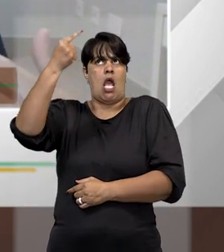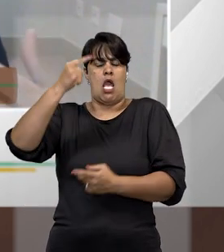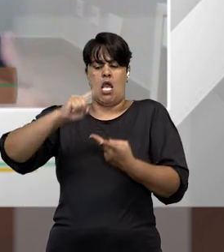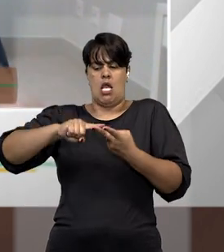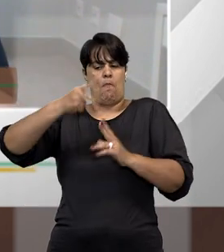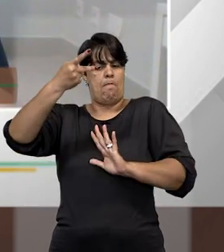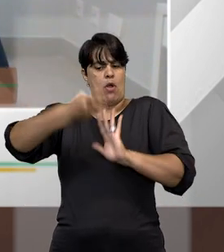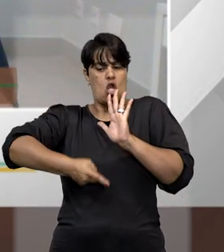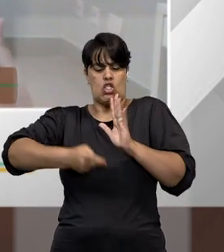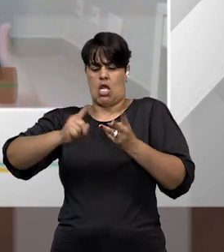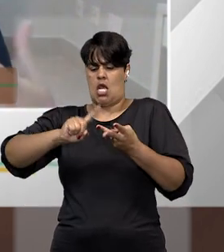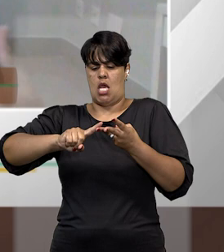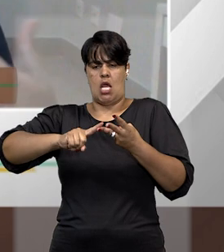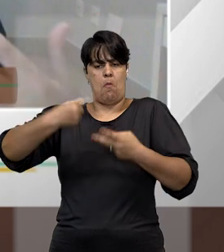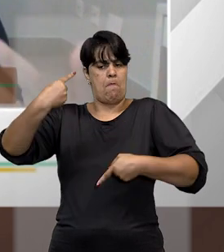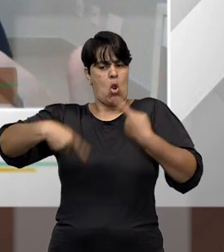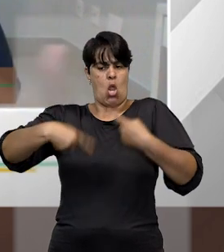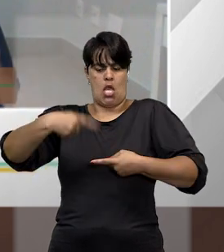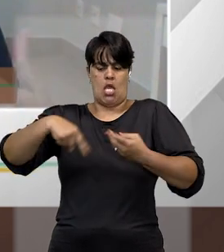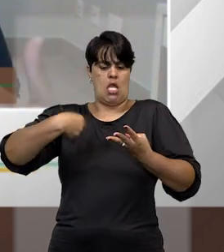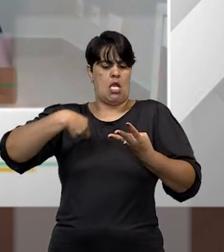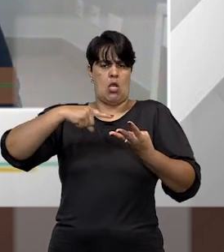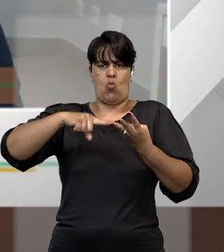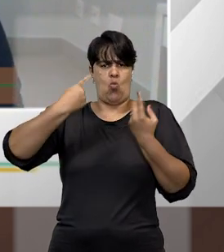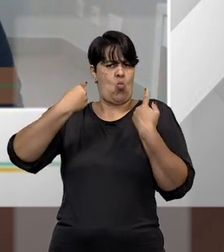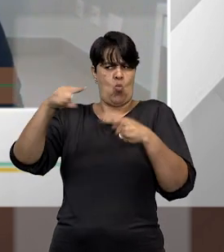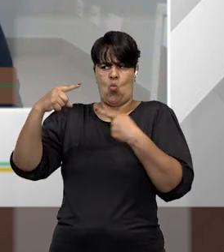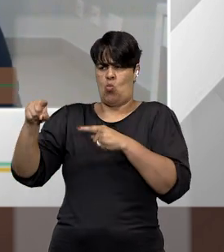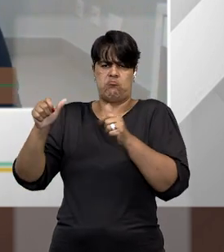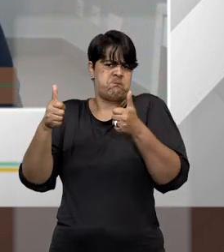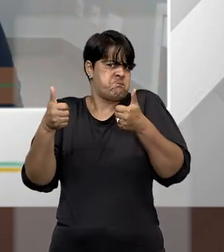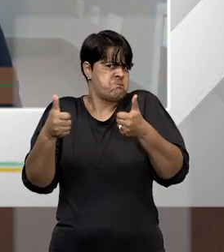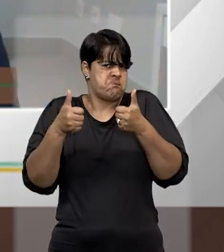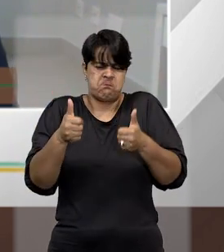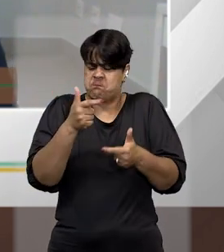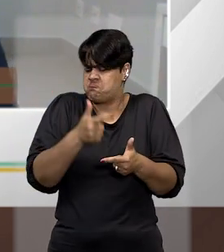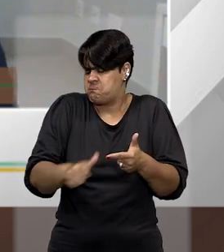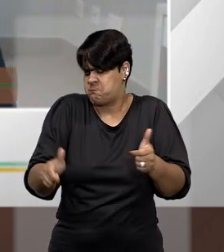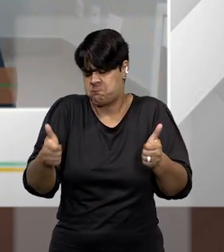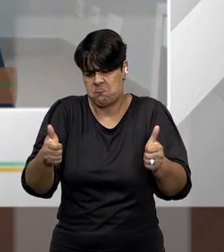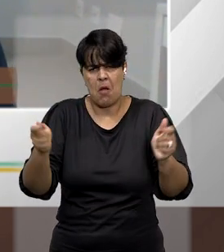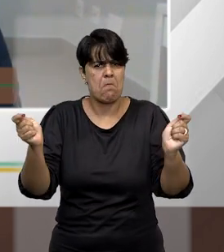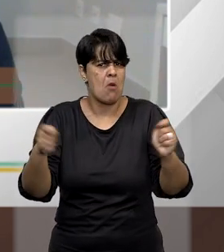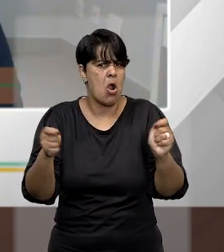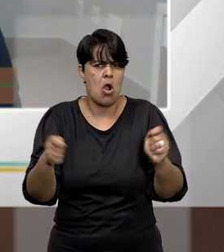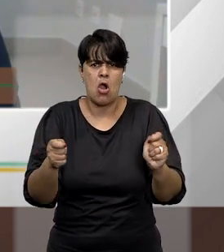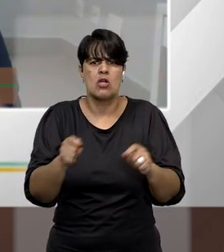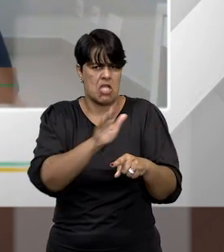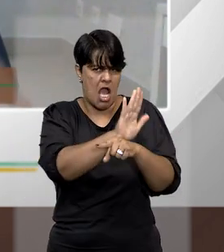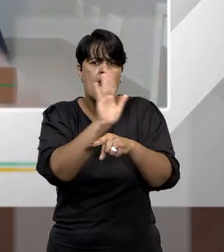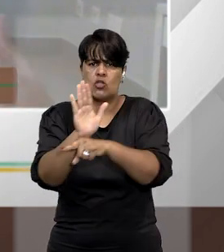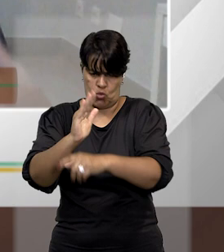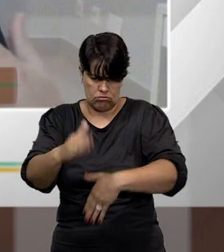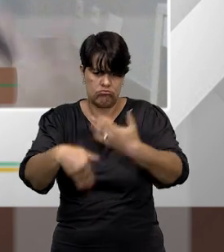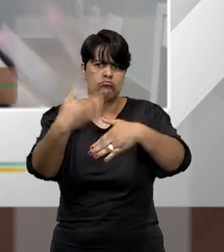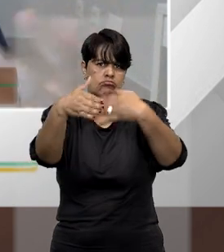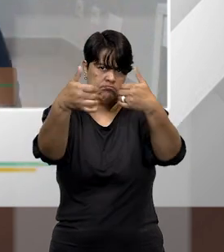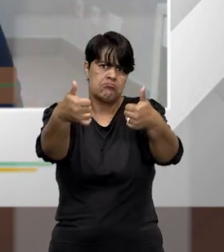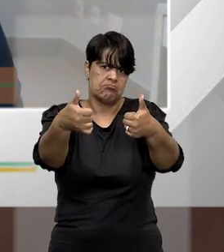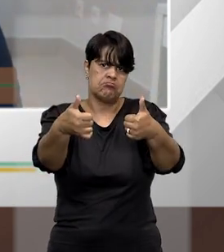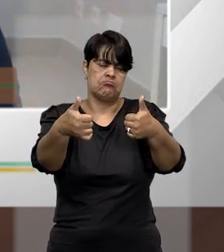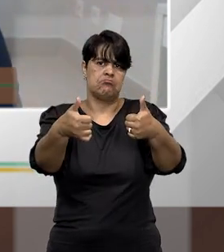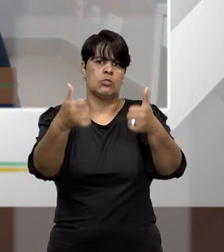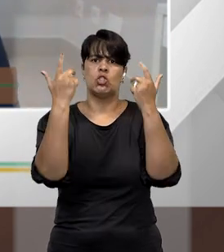criticá-los, isso é absolutamente necessário, bem-vindo até para o desenvolvimento do Estado Democrático de Direito. É do atrito entre as